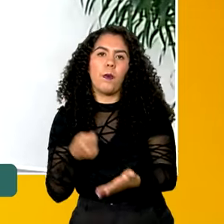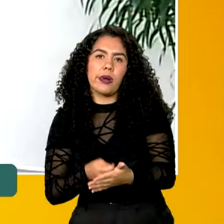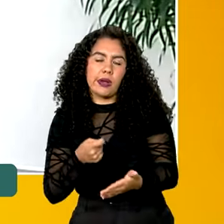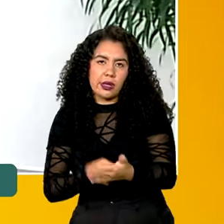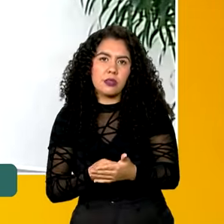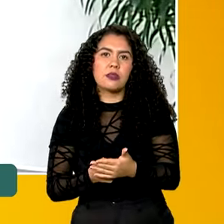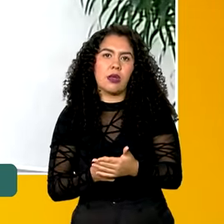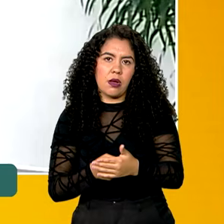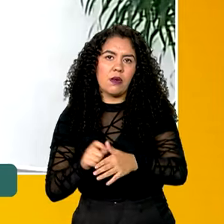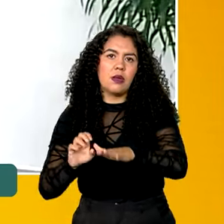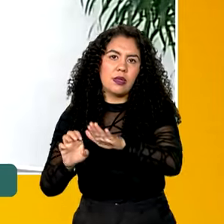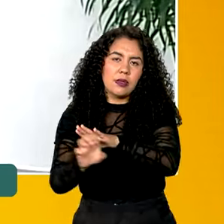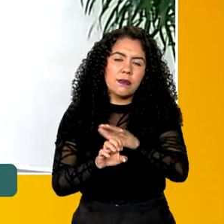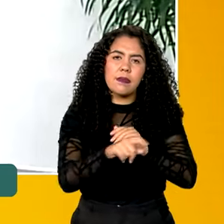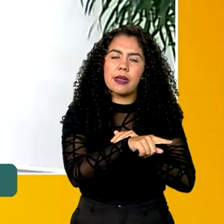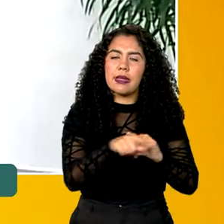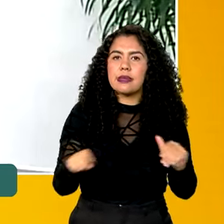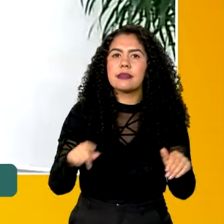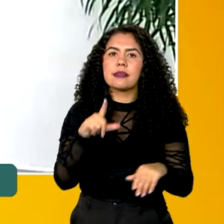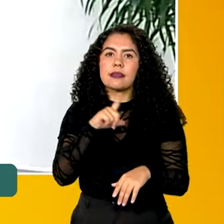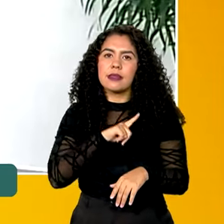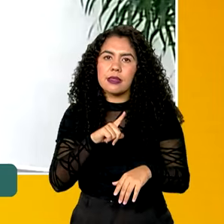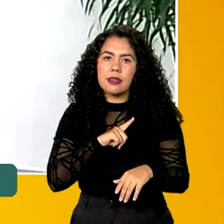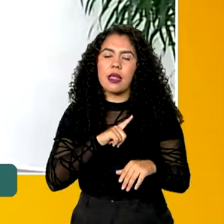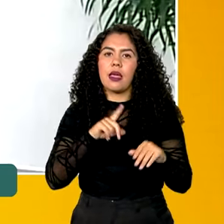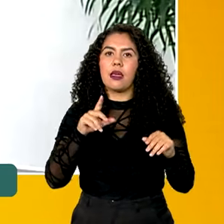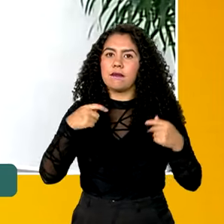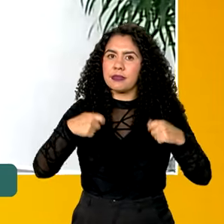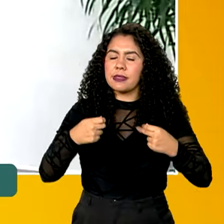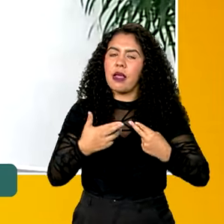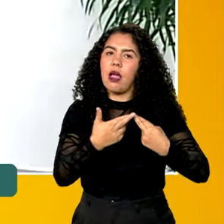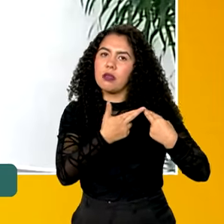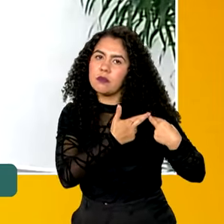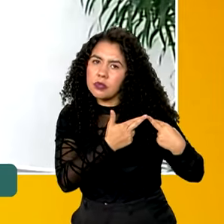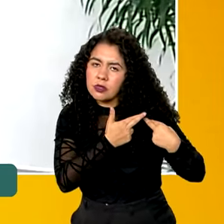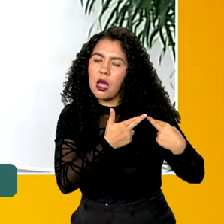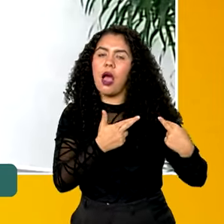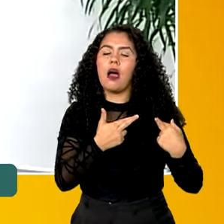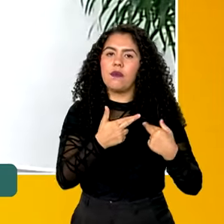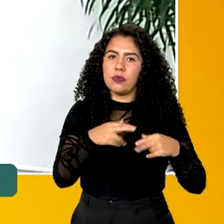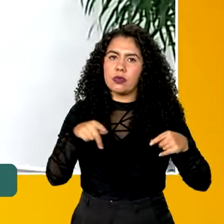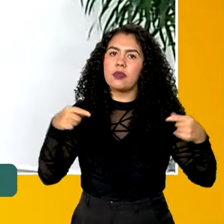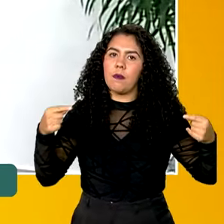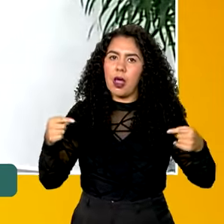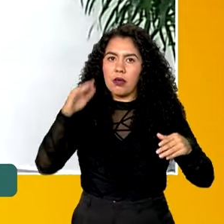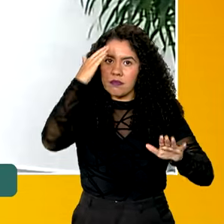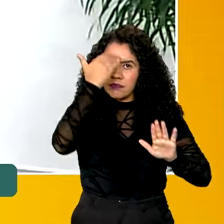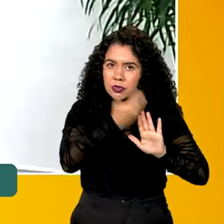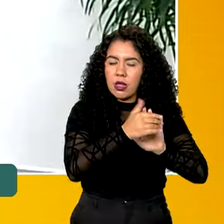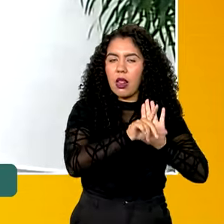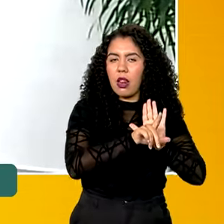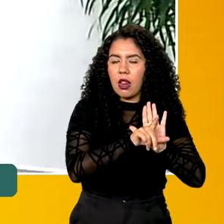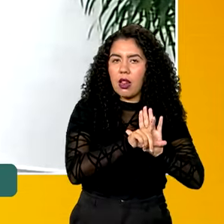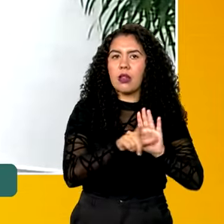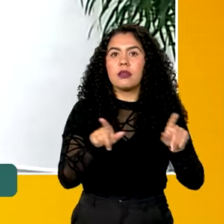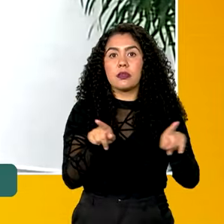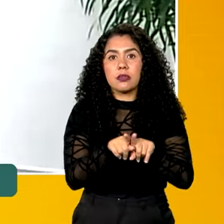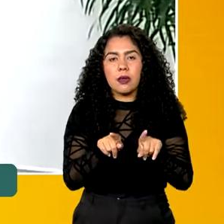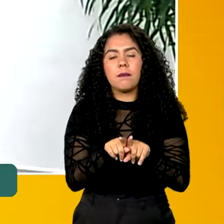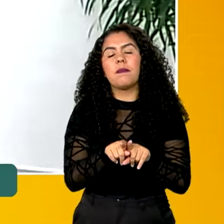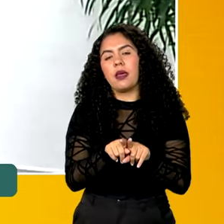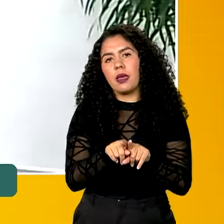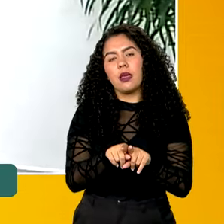aqueles que tratam dados pessoais, que devem agir de maneira responsável, diligente, levando em consideração as expectativas dos